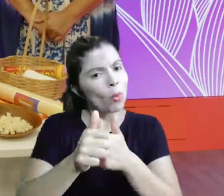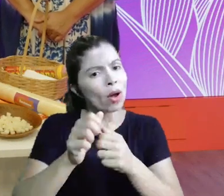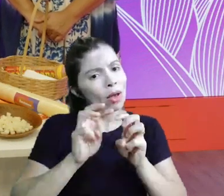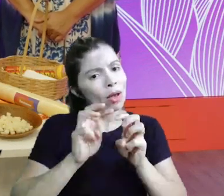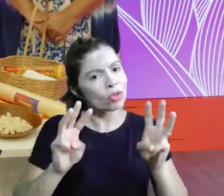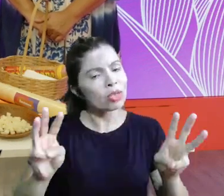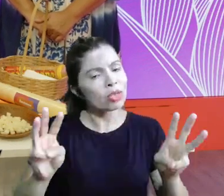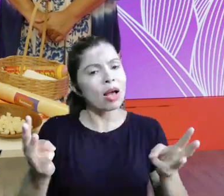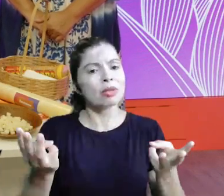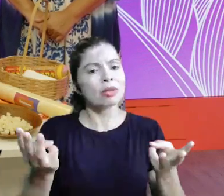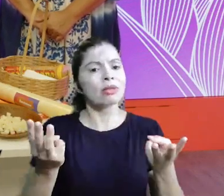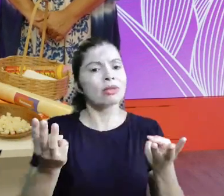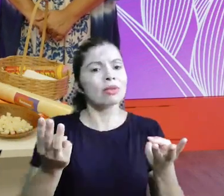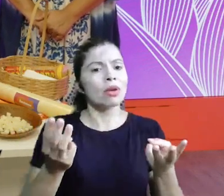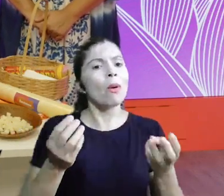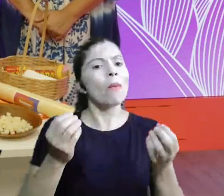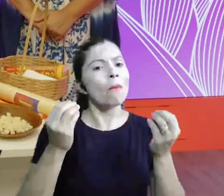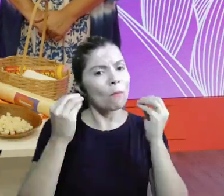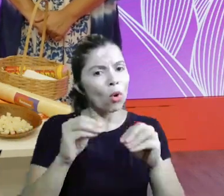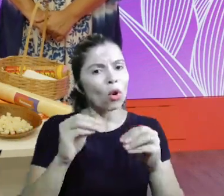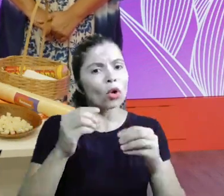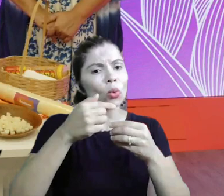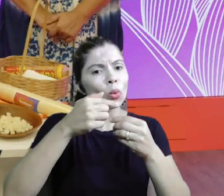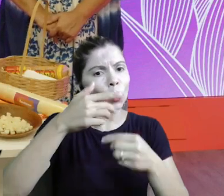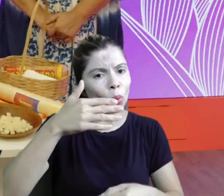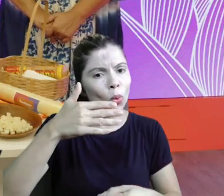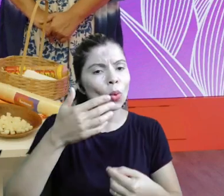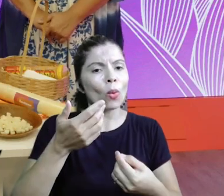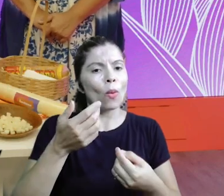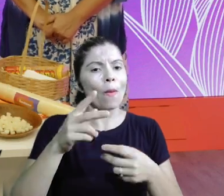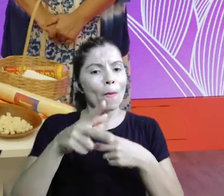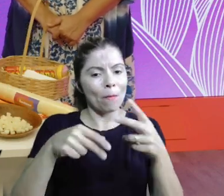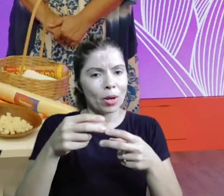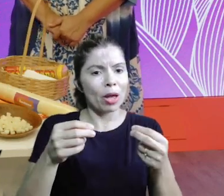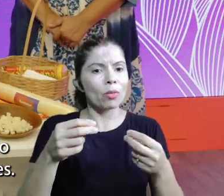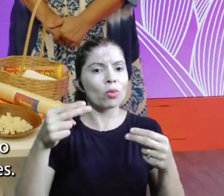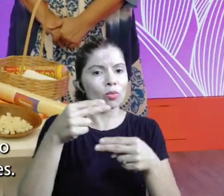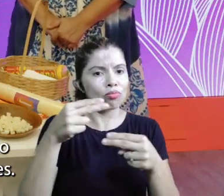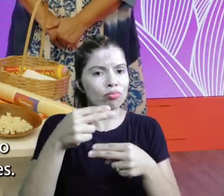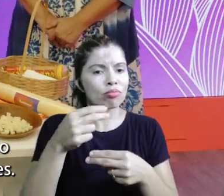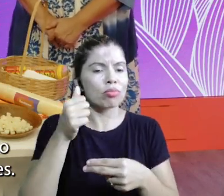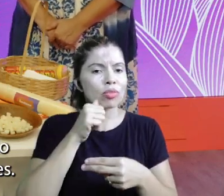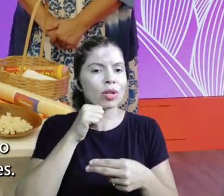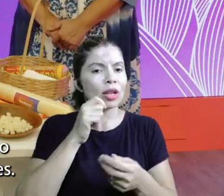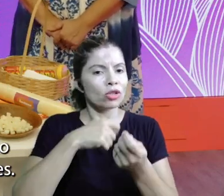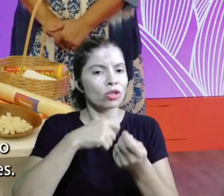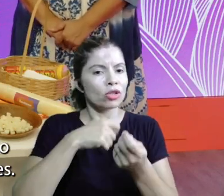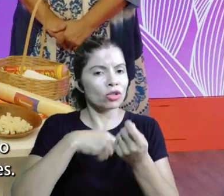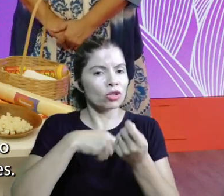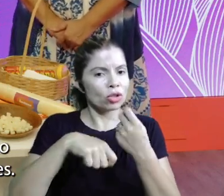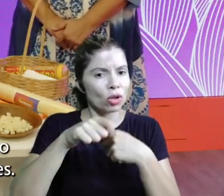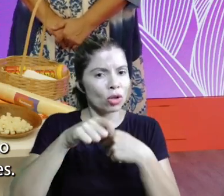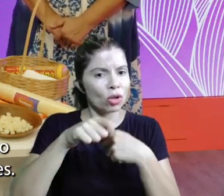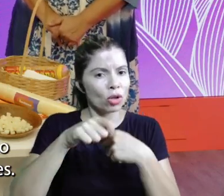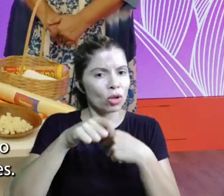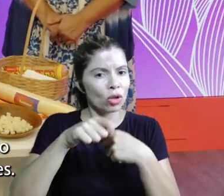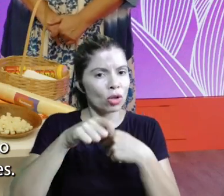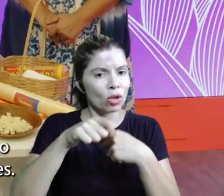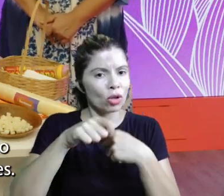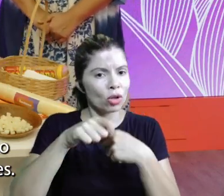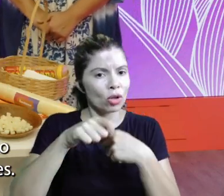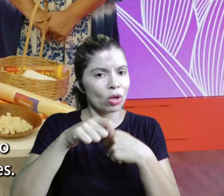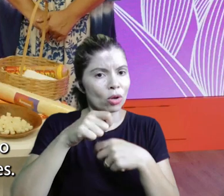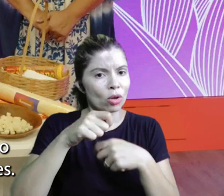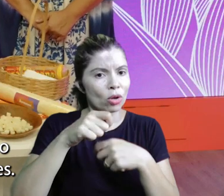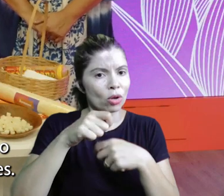Acompanhe as nossas redes sociais Coloca lá no Google Prêmio Sebrae Mulher de Negócios Sebrae São Paulo e acompanhe a abertura das